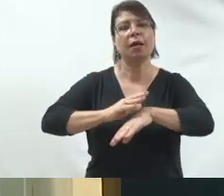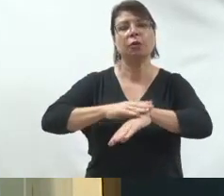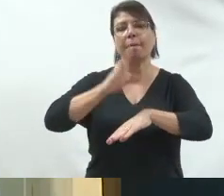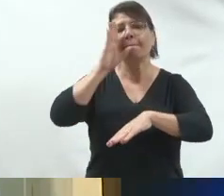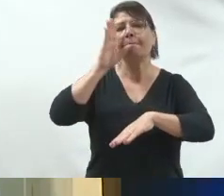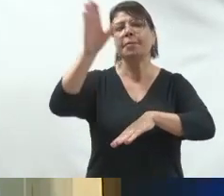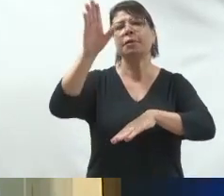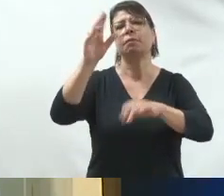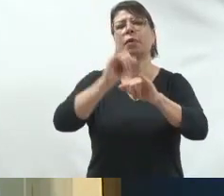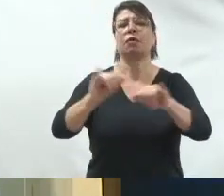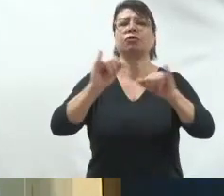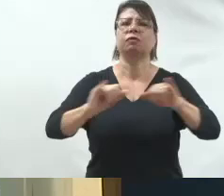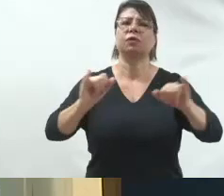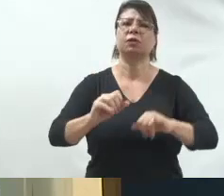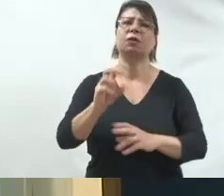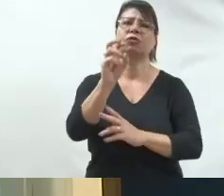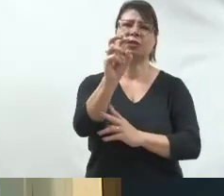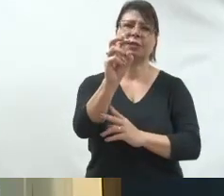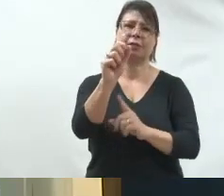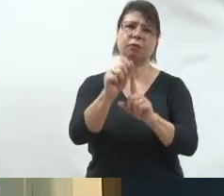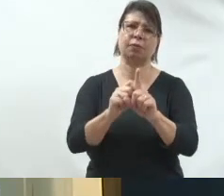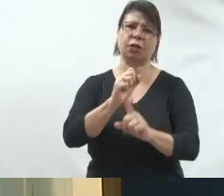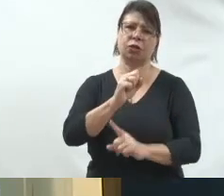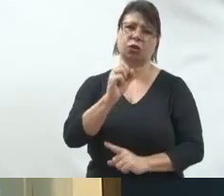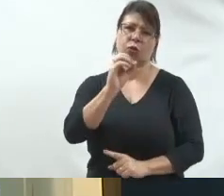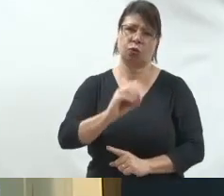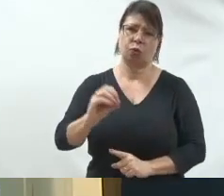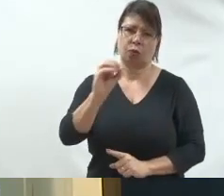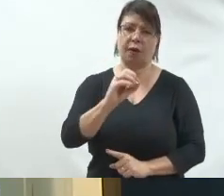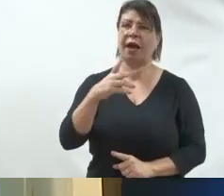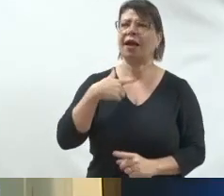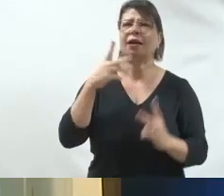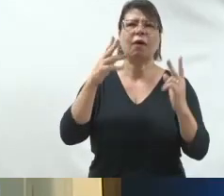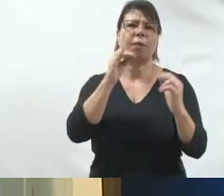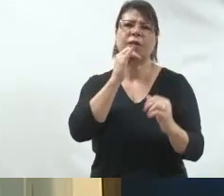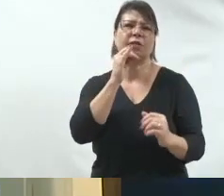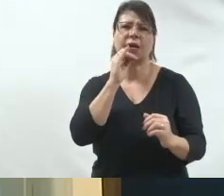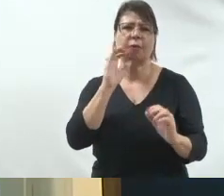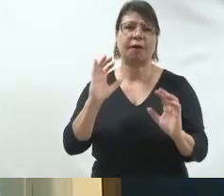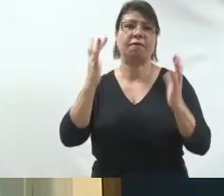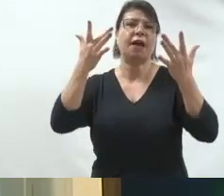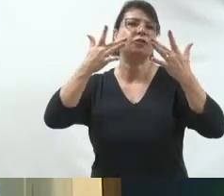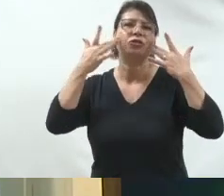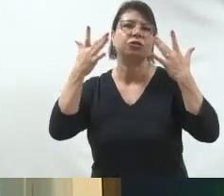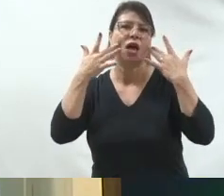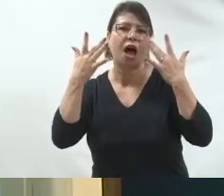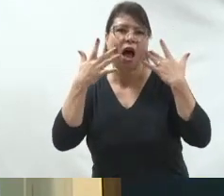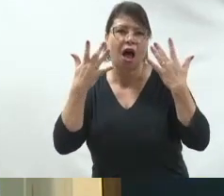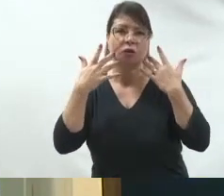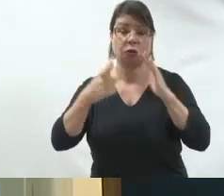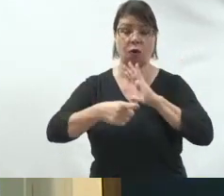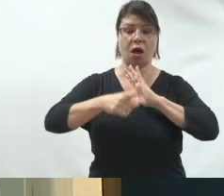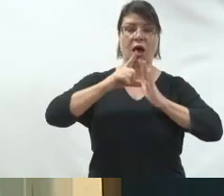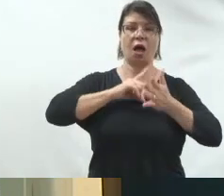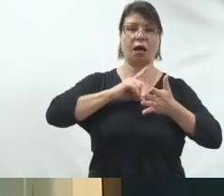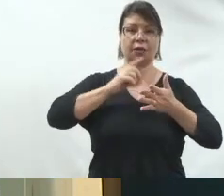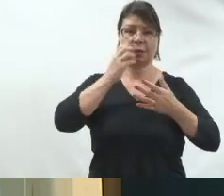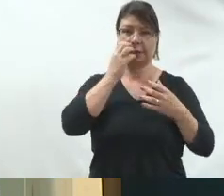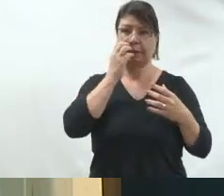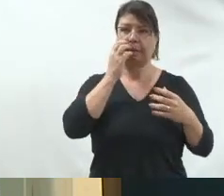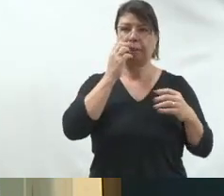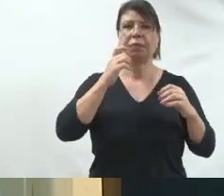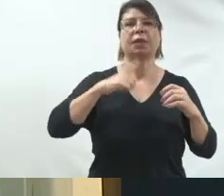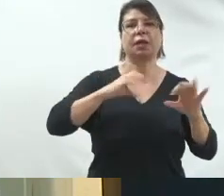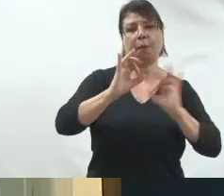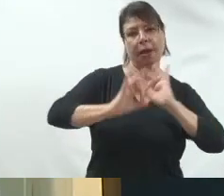mais ou menos como a gente vai numa peça de teatro, num espetáculo, é um processo de aquecimento. A última música que vai tocar